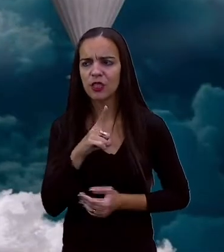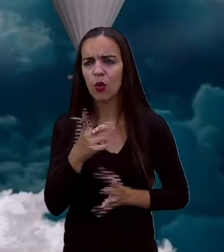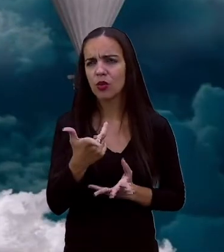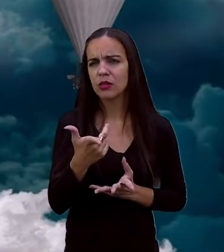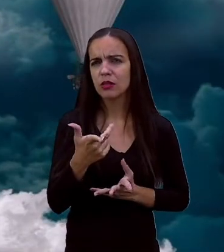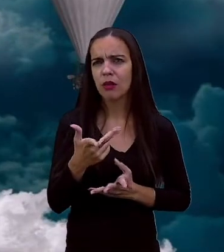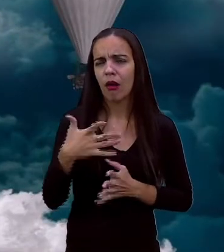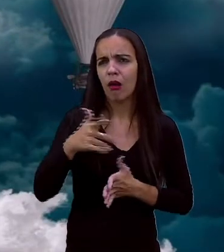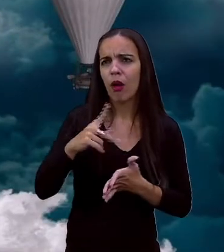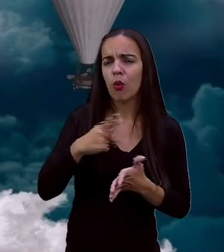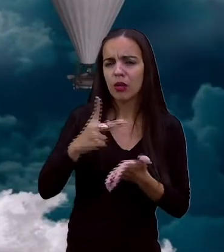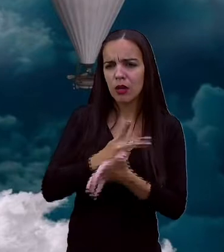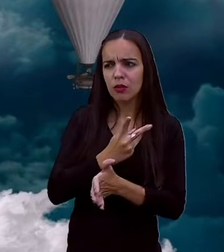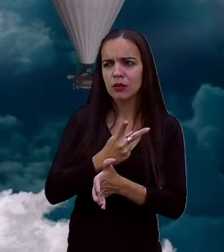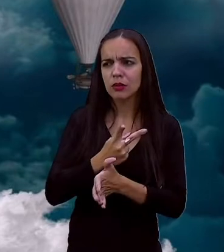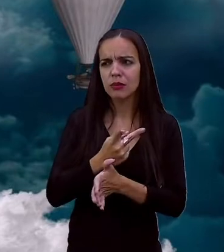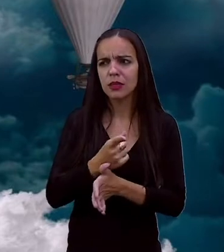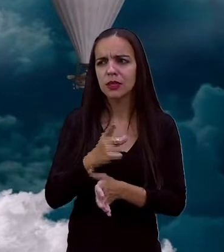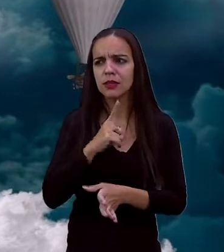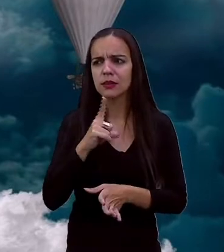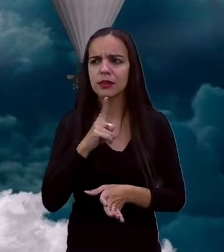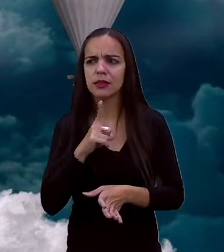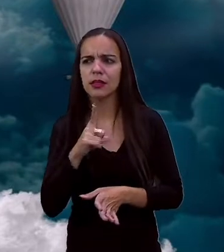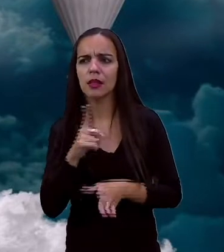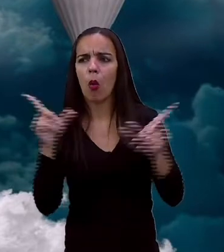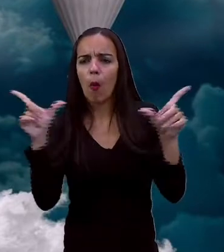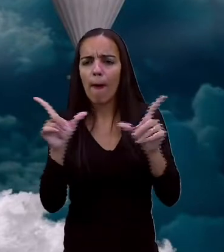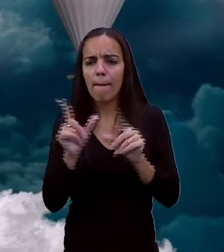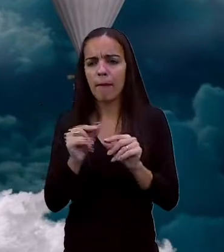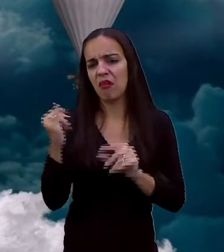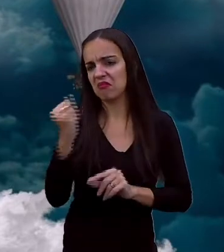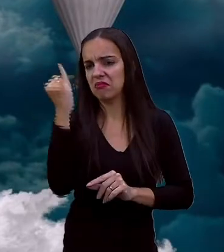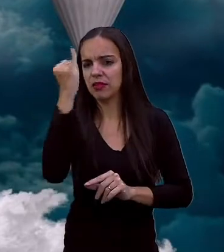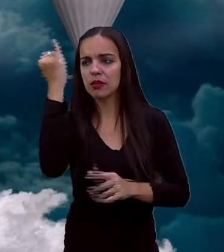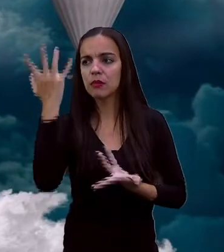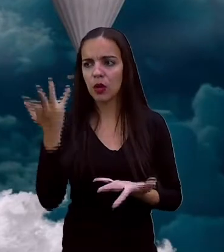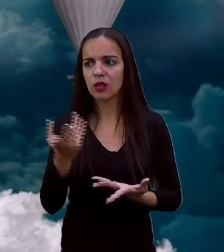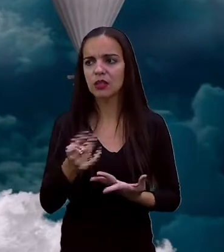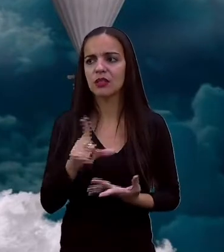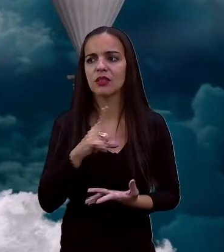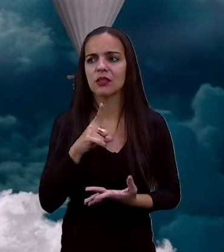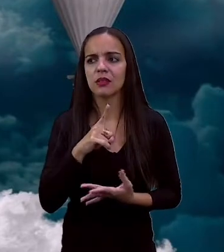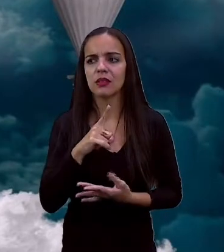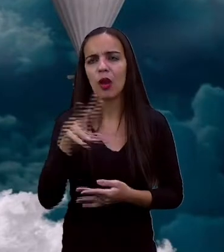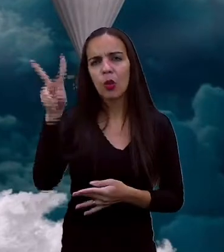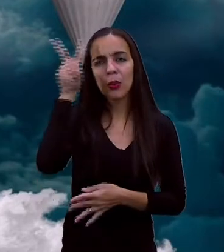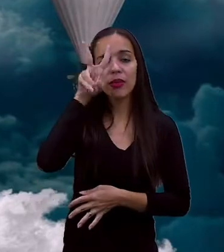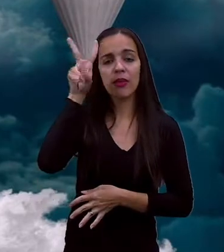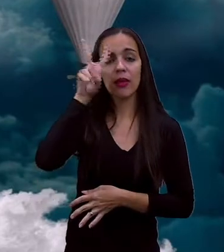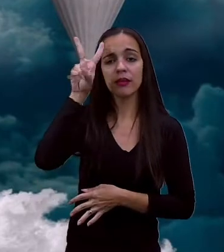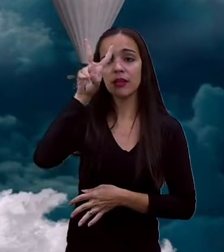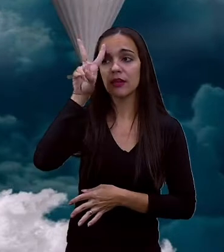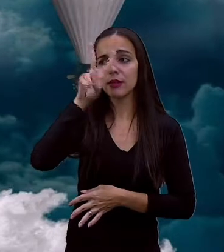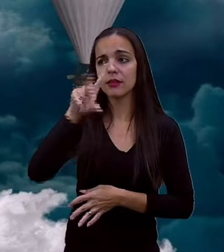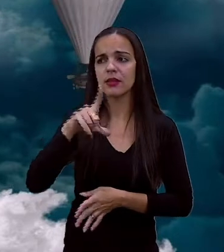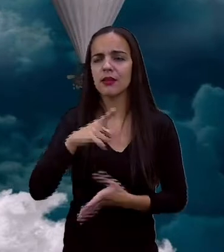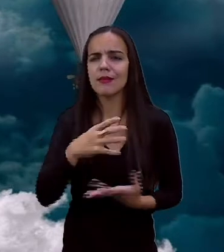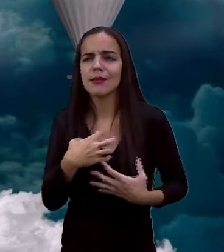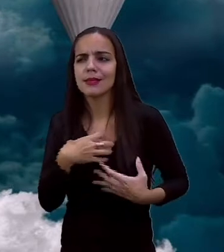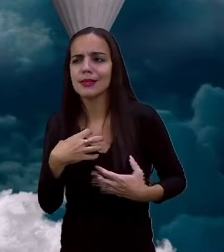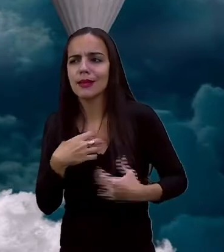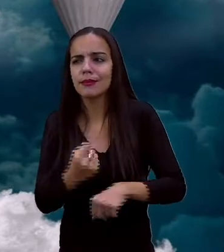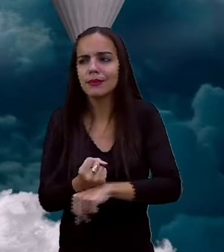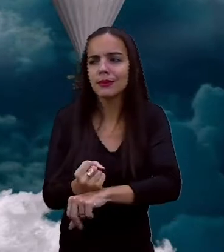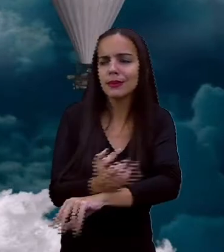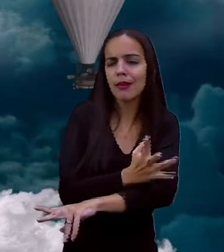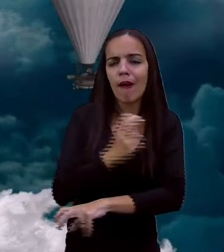exteriores aqui, eles terão menos importância do que as lembranças, do que os medos, as